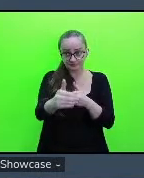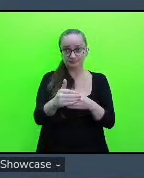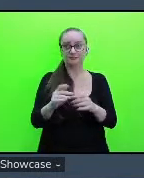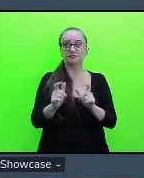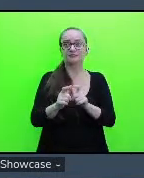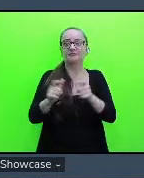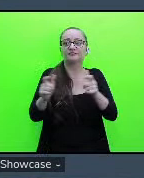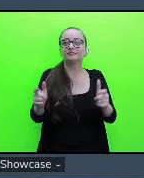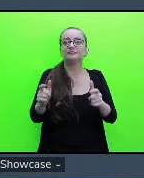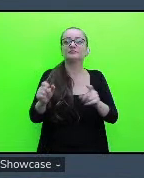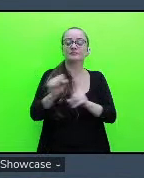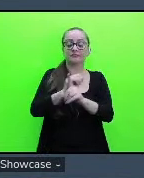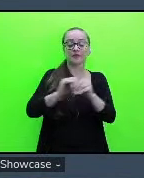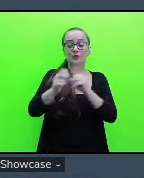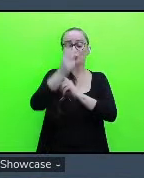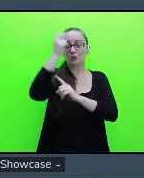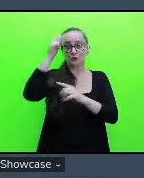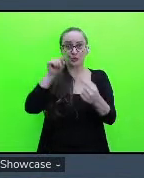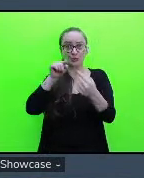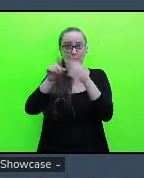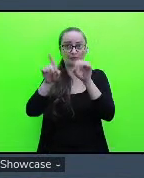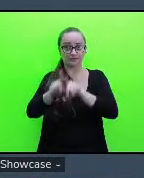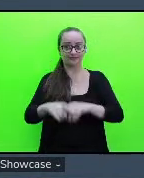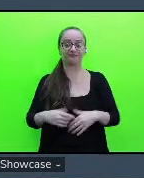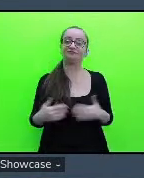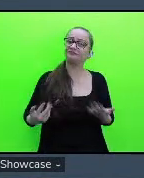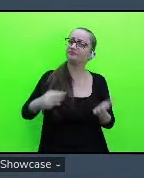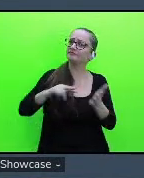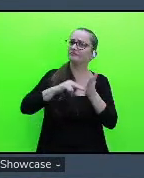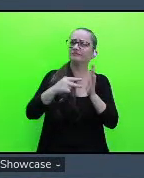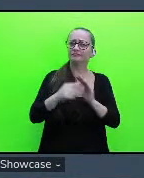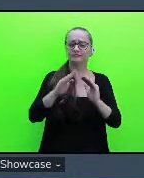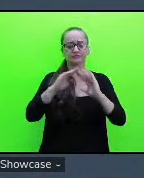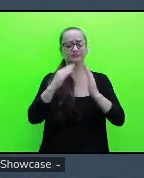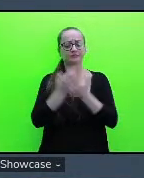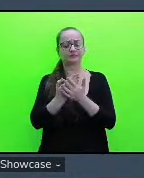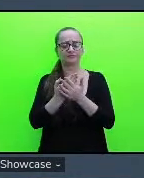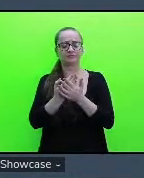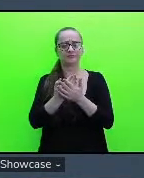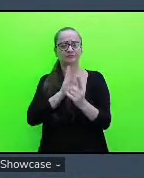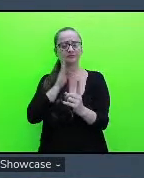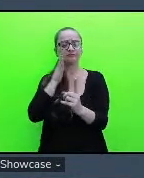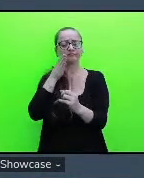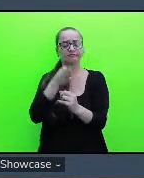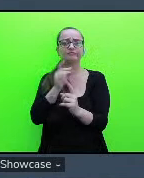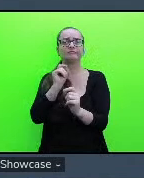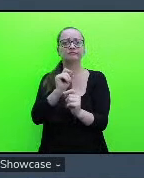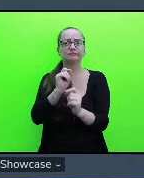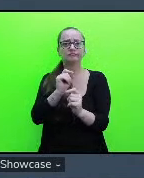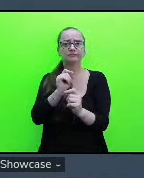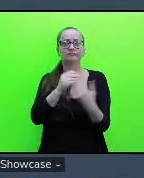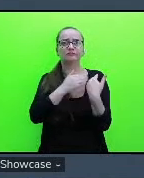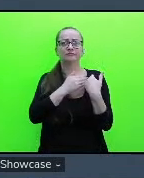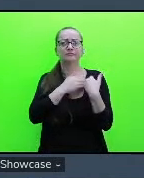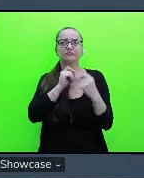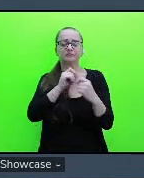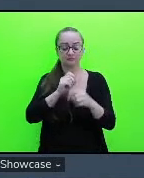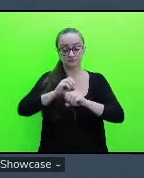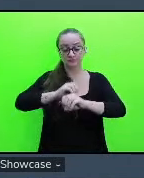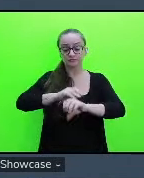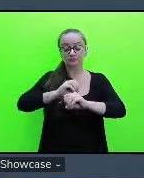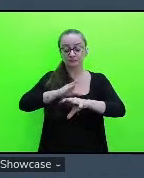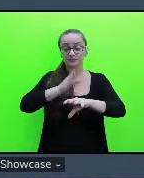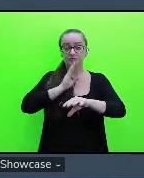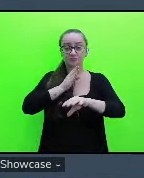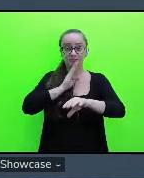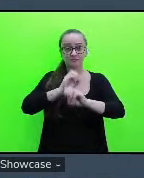socioculturais ou seja a escola tem a função tem a função de transmitir os conhecimentos em que